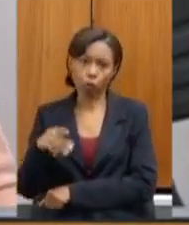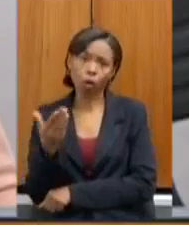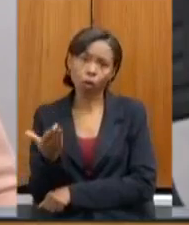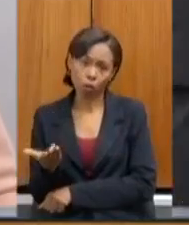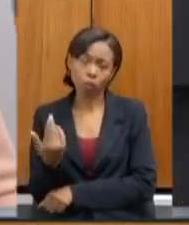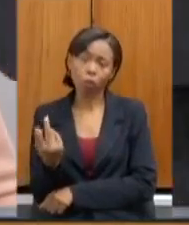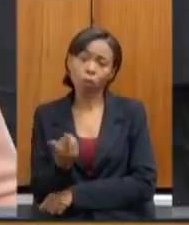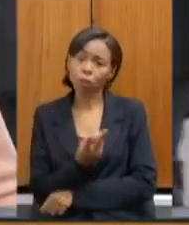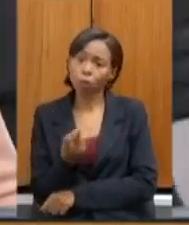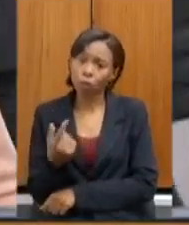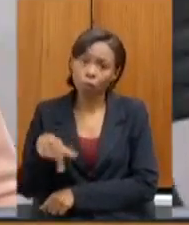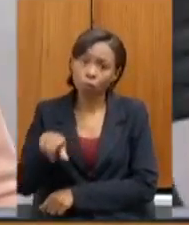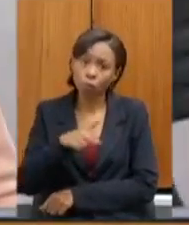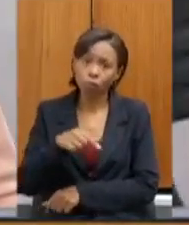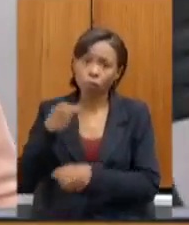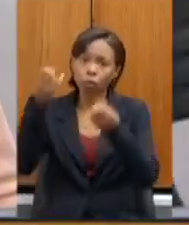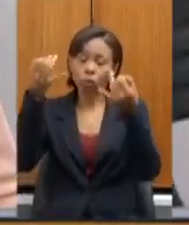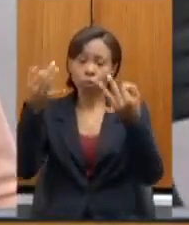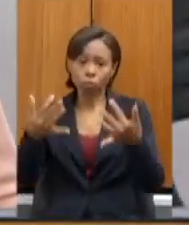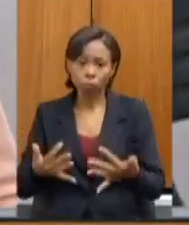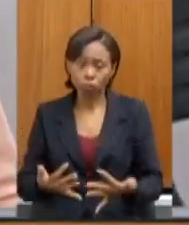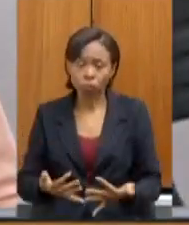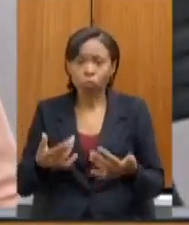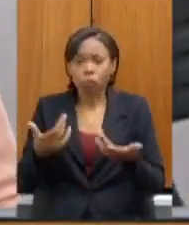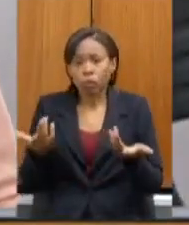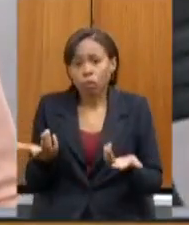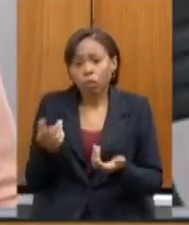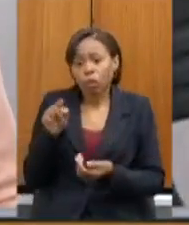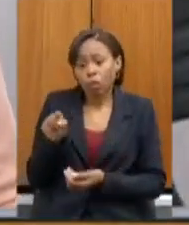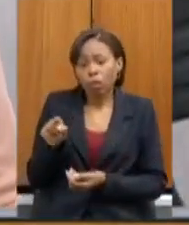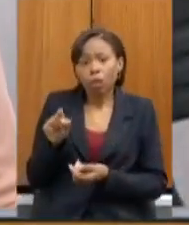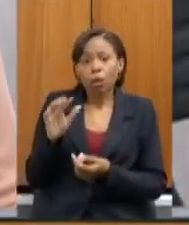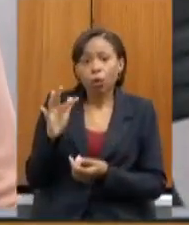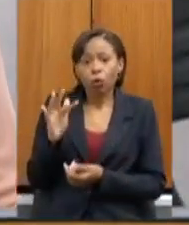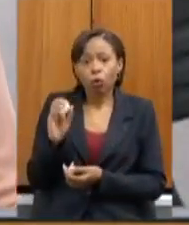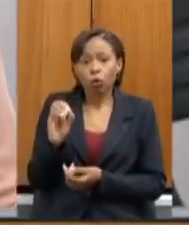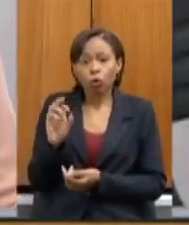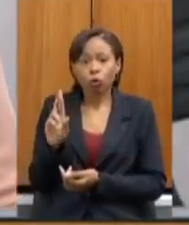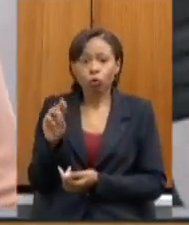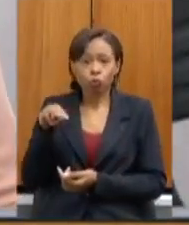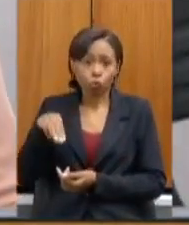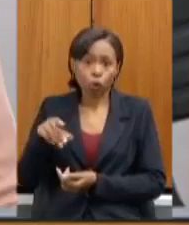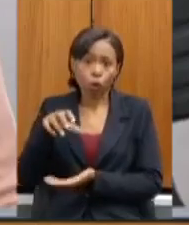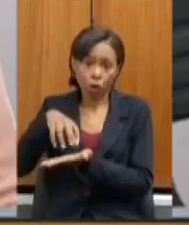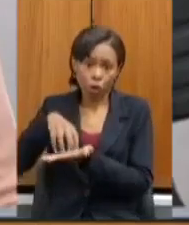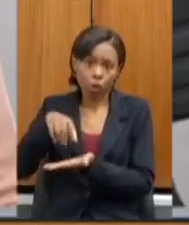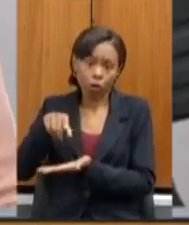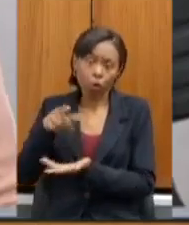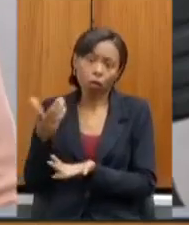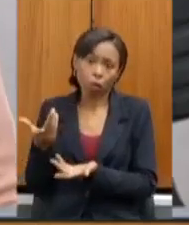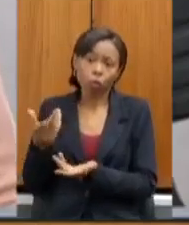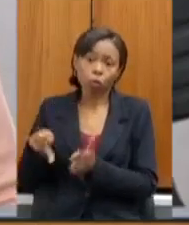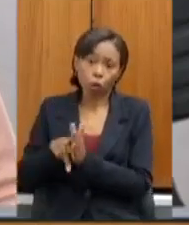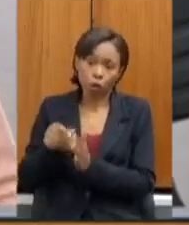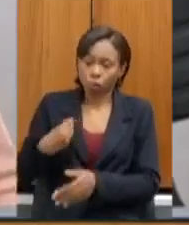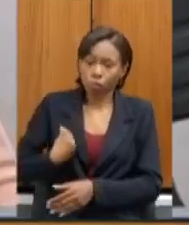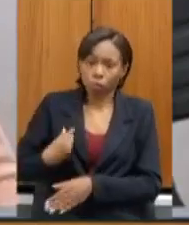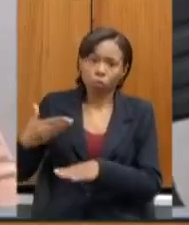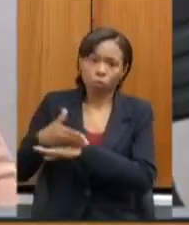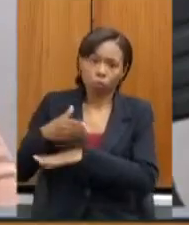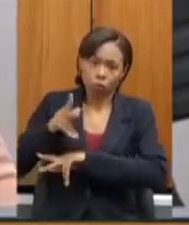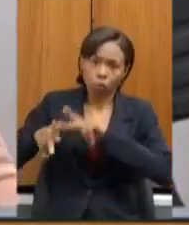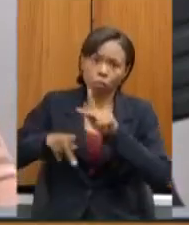esclarecidas e o fórum tenham oportunidade como um órgão de participação popular de controle social